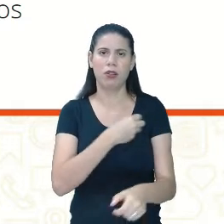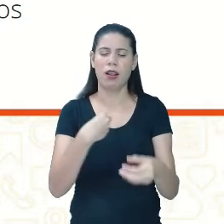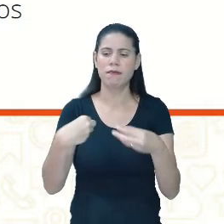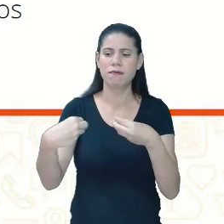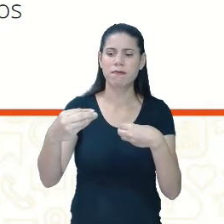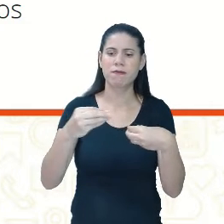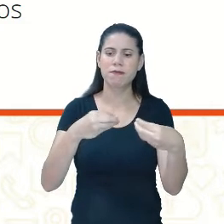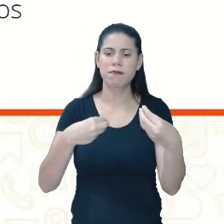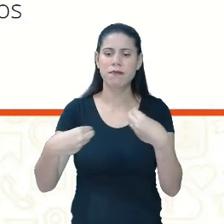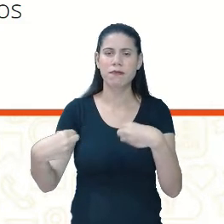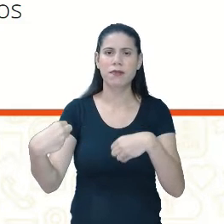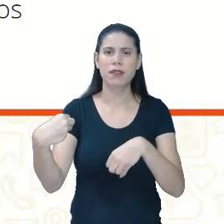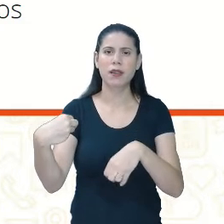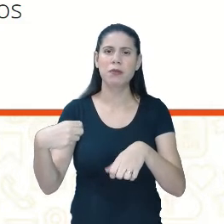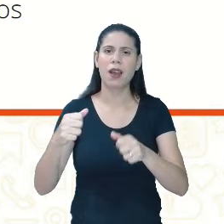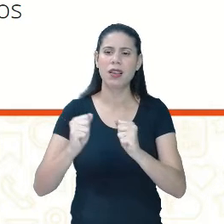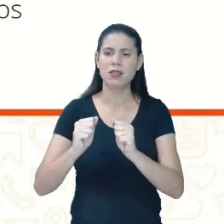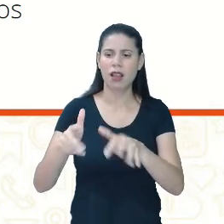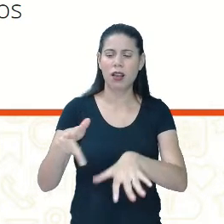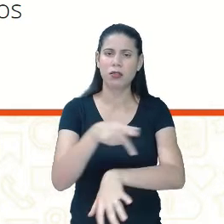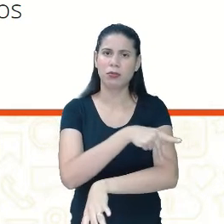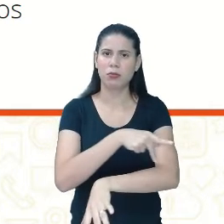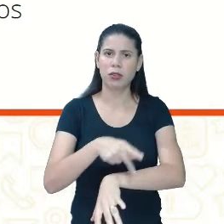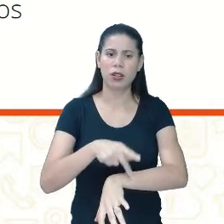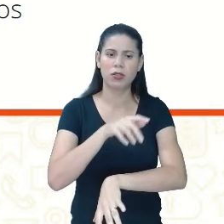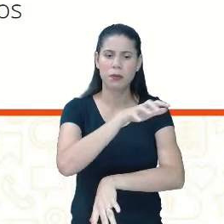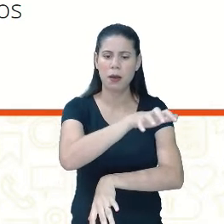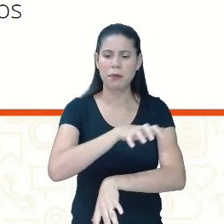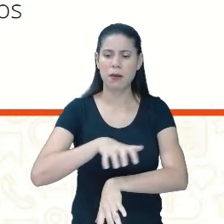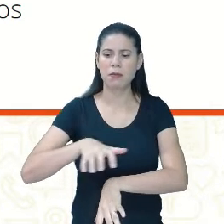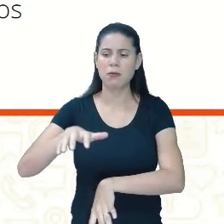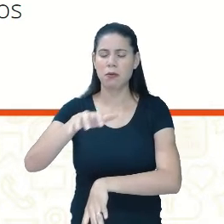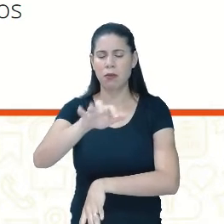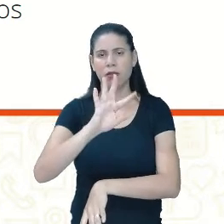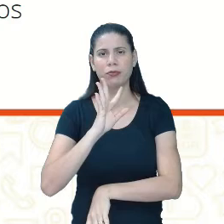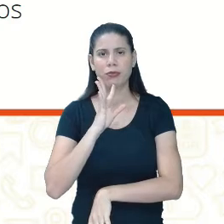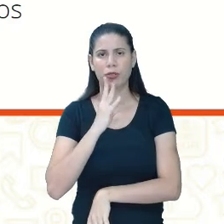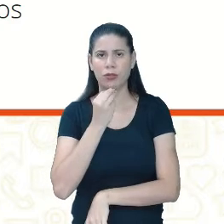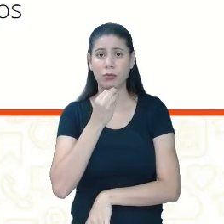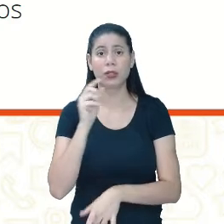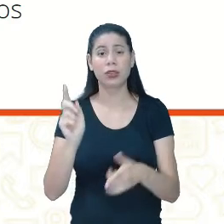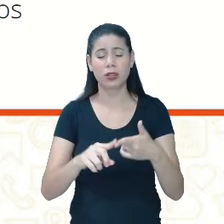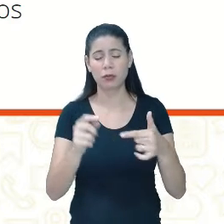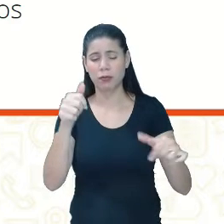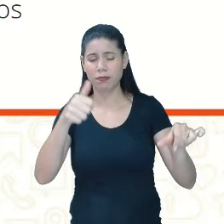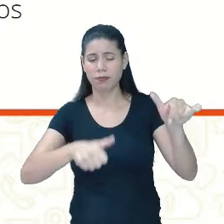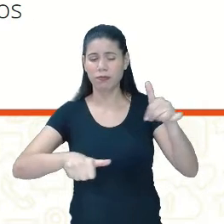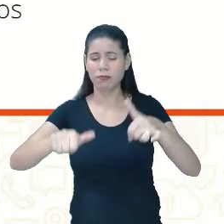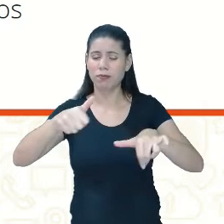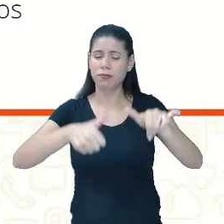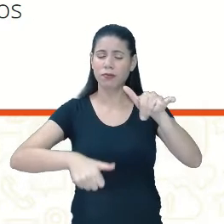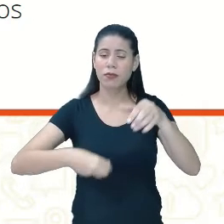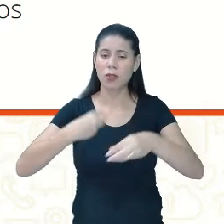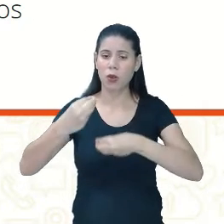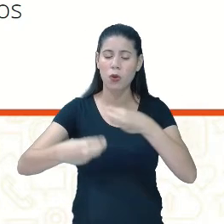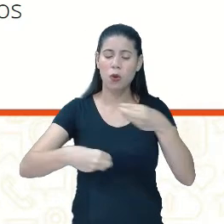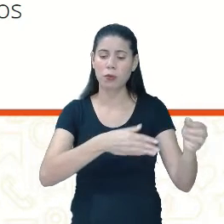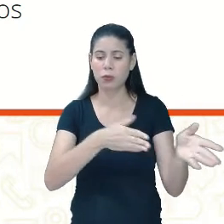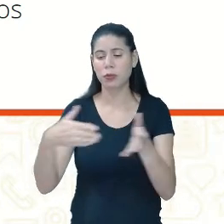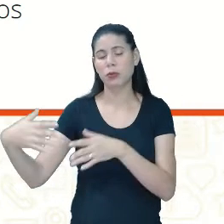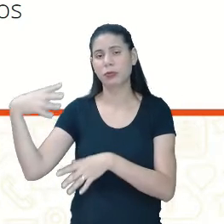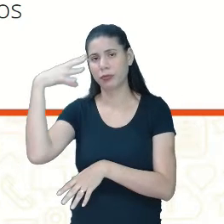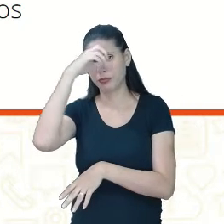ação pedagógica nas diferentes áreas de conhecimento. Avaliar continuamente a eficácia do processo